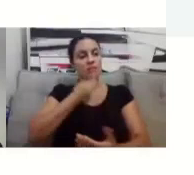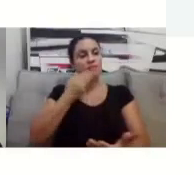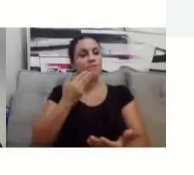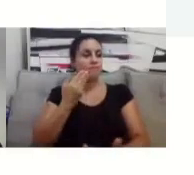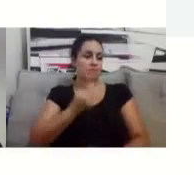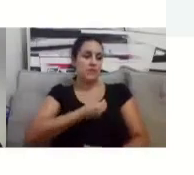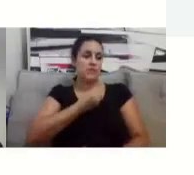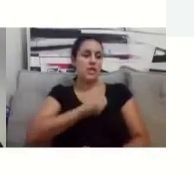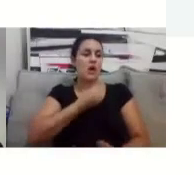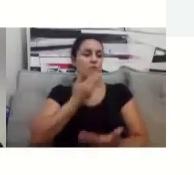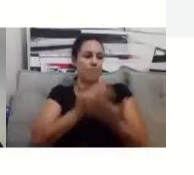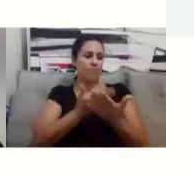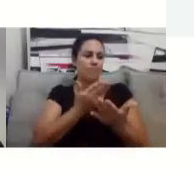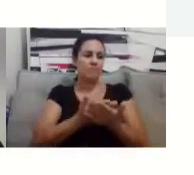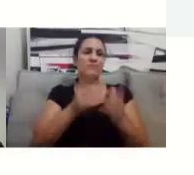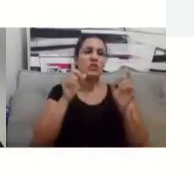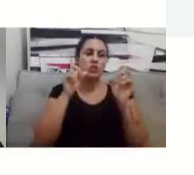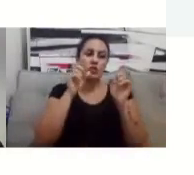entendeu?